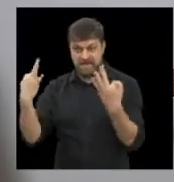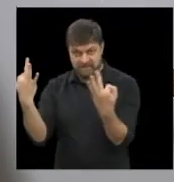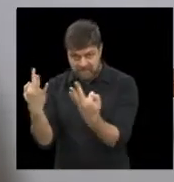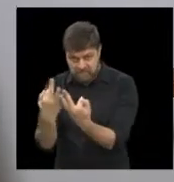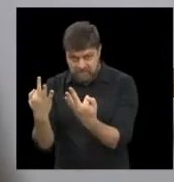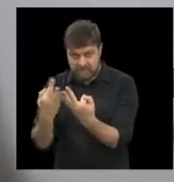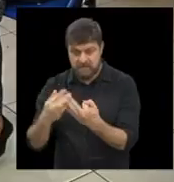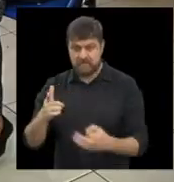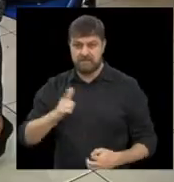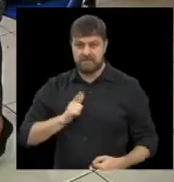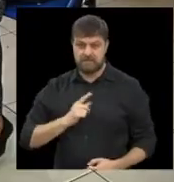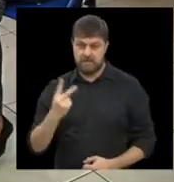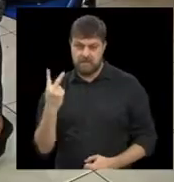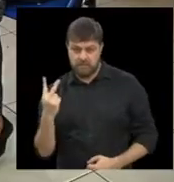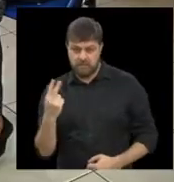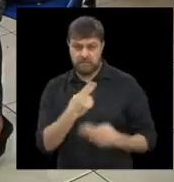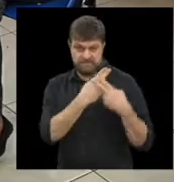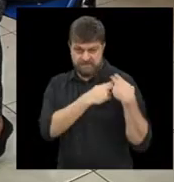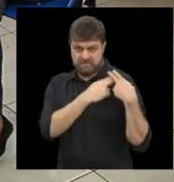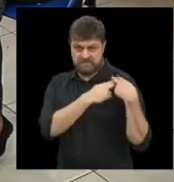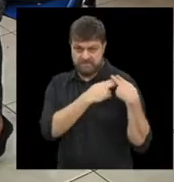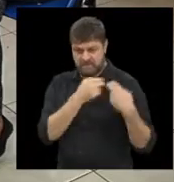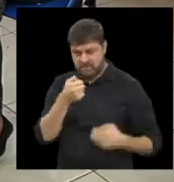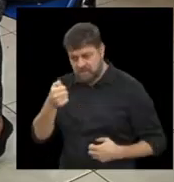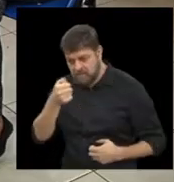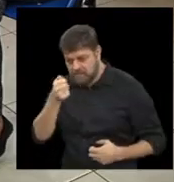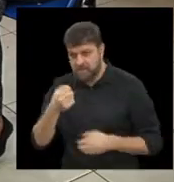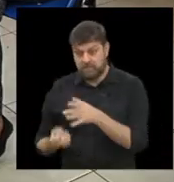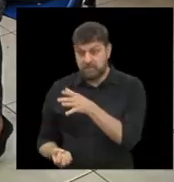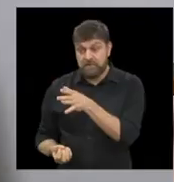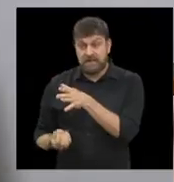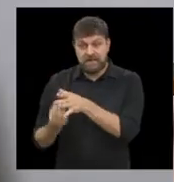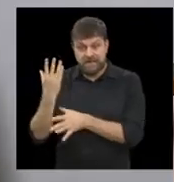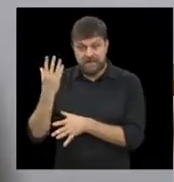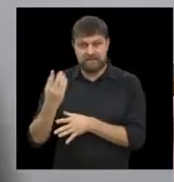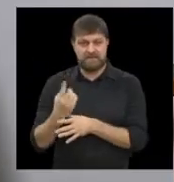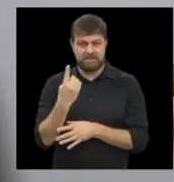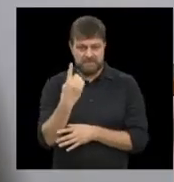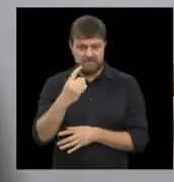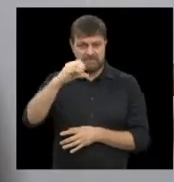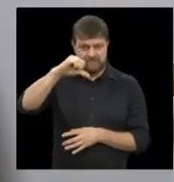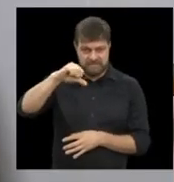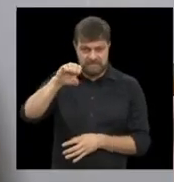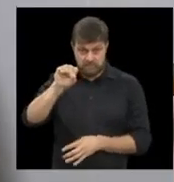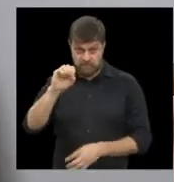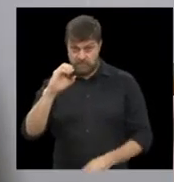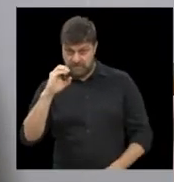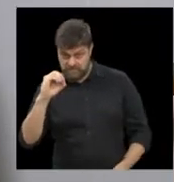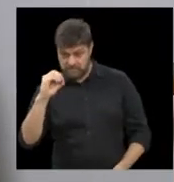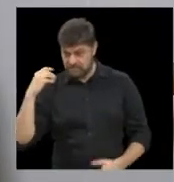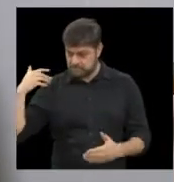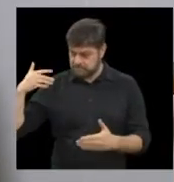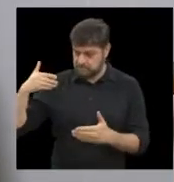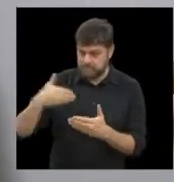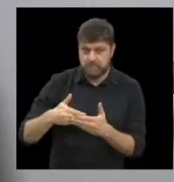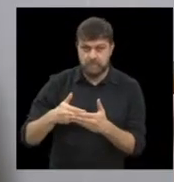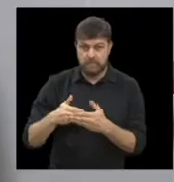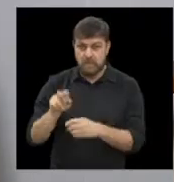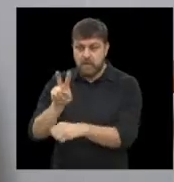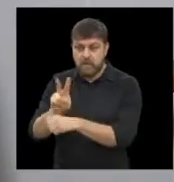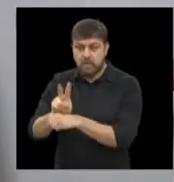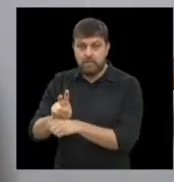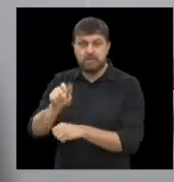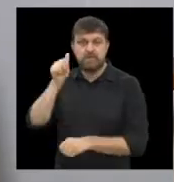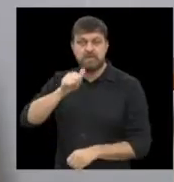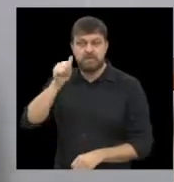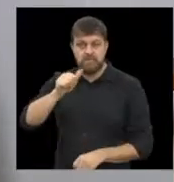com a gente estão a Sandra e Fernanda, e a entidade foi fundada em 1980 e ela trabalha com vítimas de